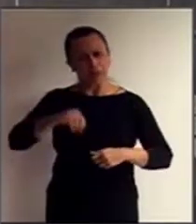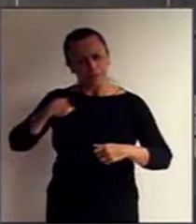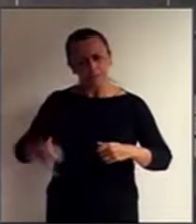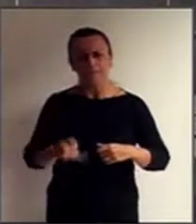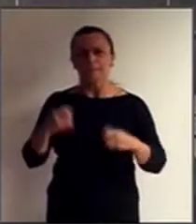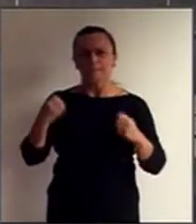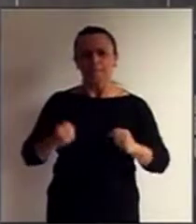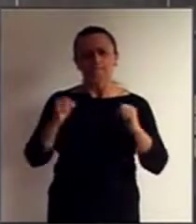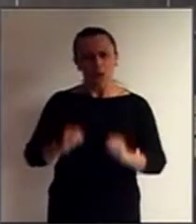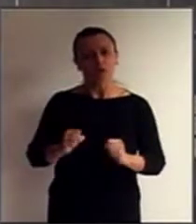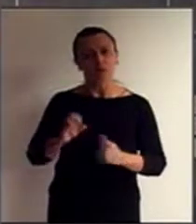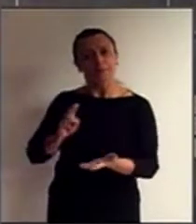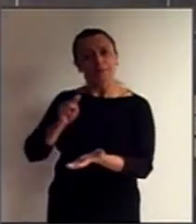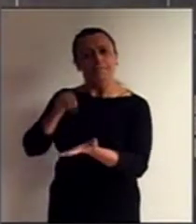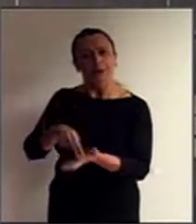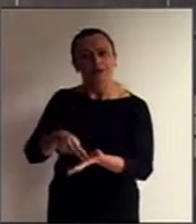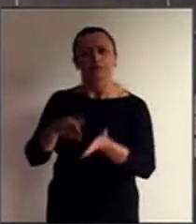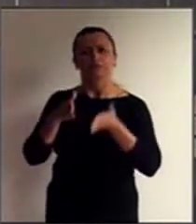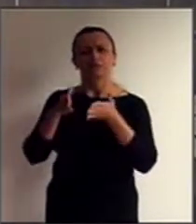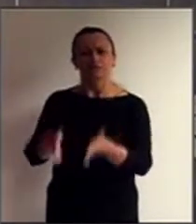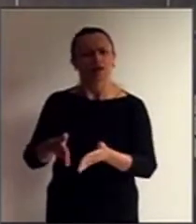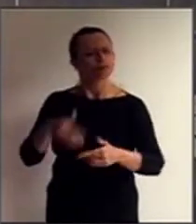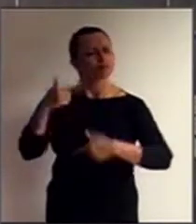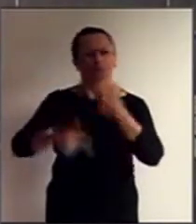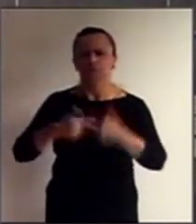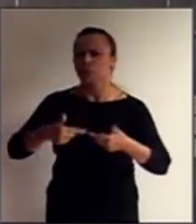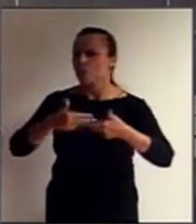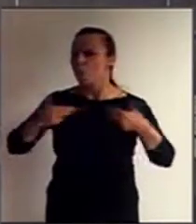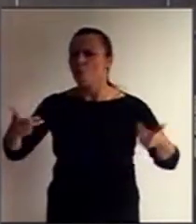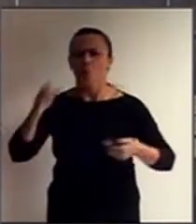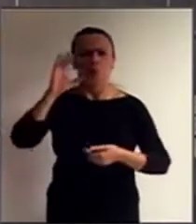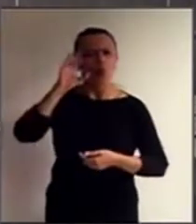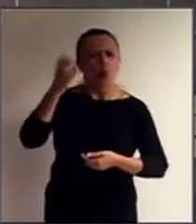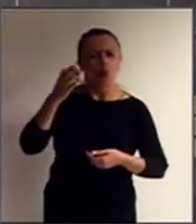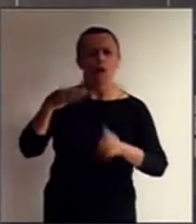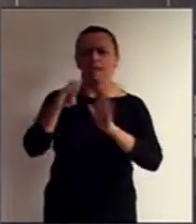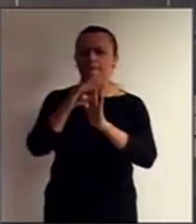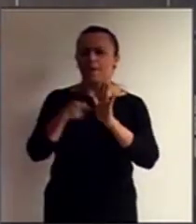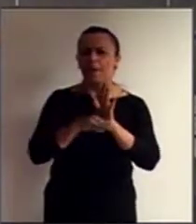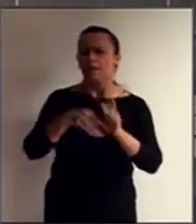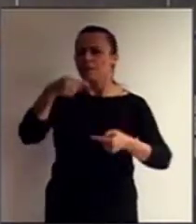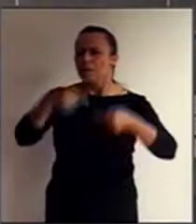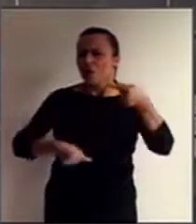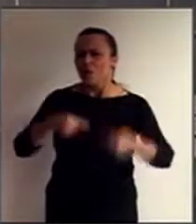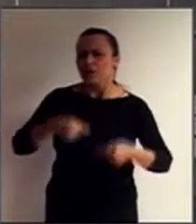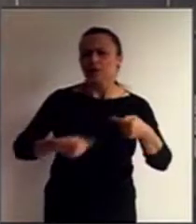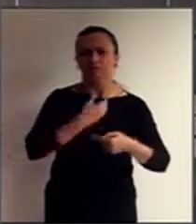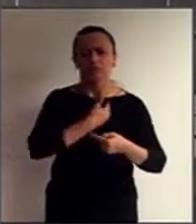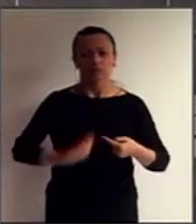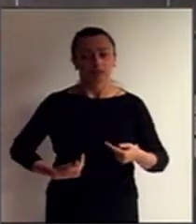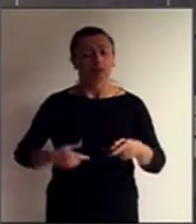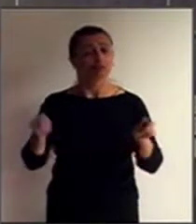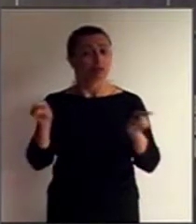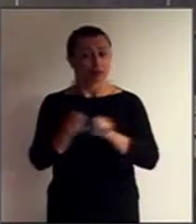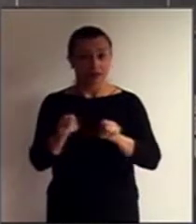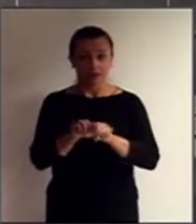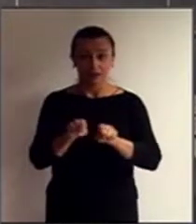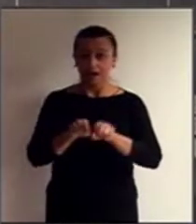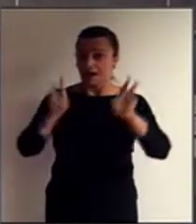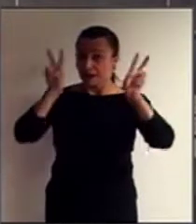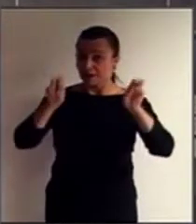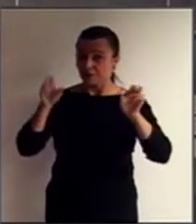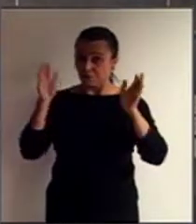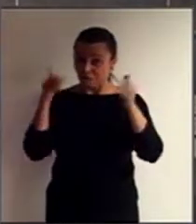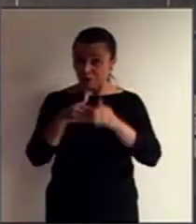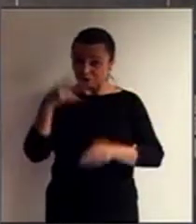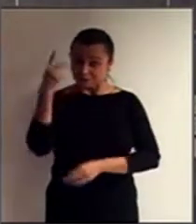participar ativamente das decisões relativas a programas e políticas, inclusive aos que lhe dizem respeito